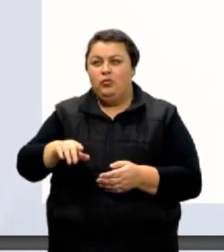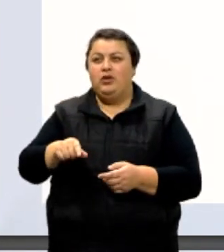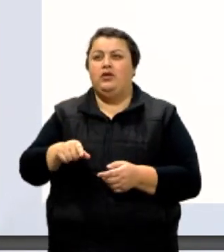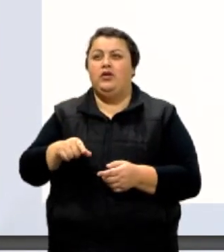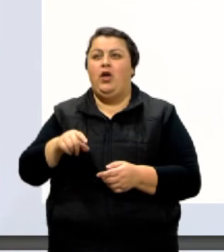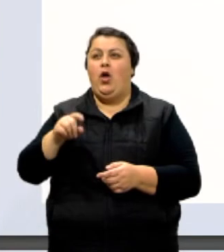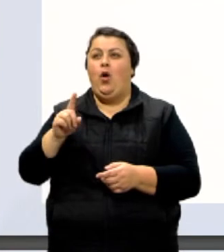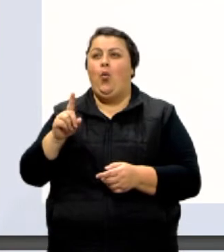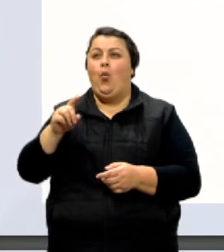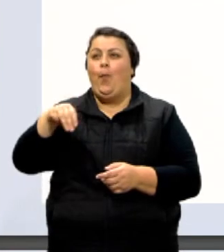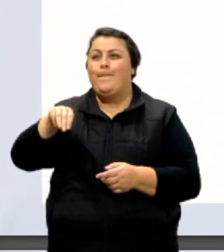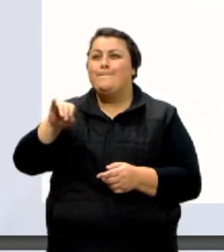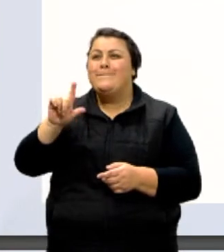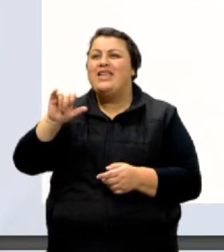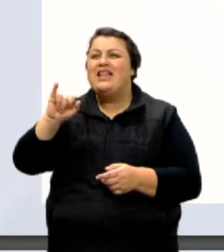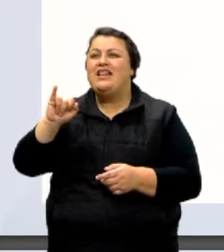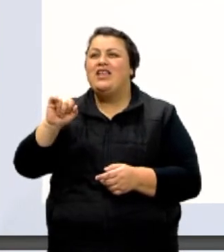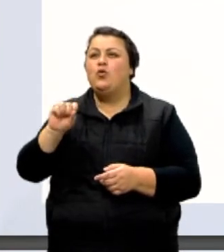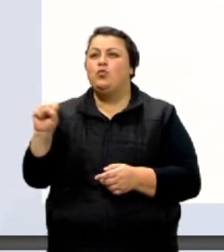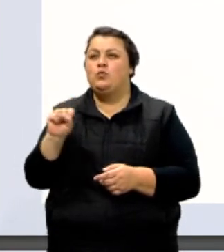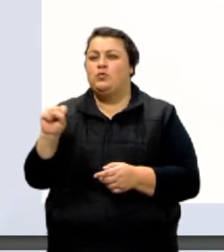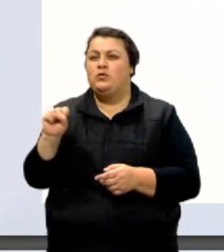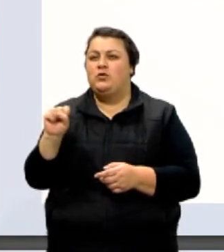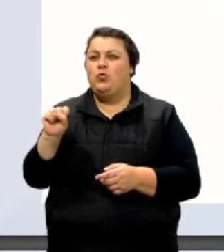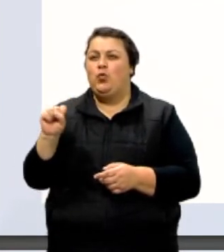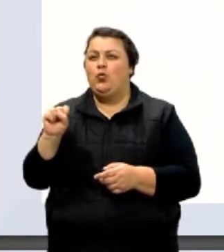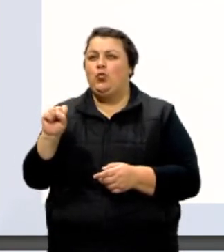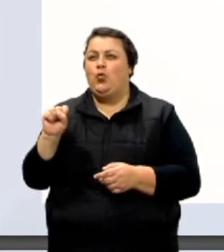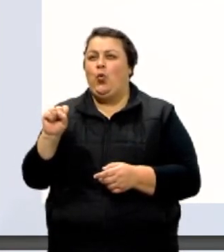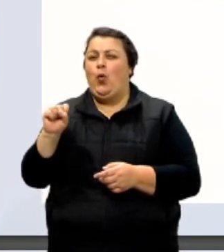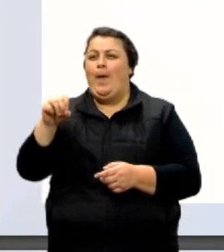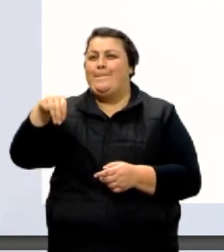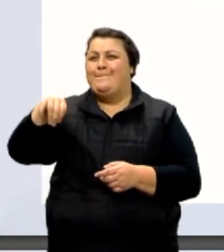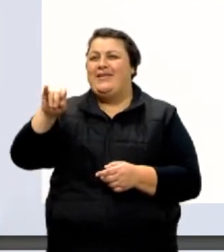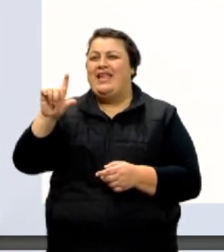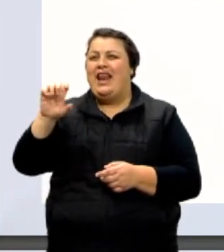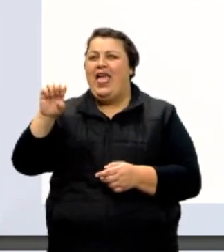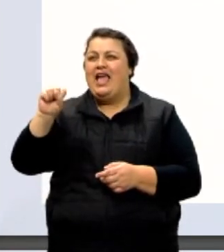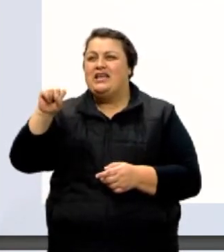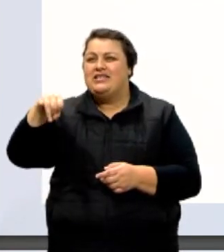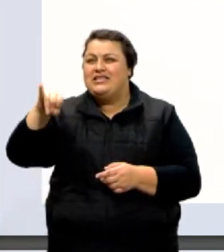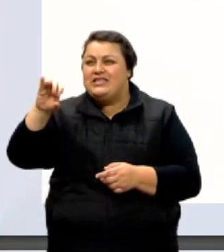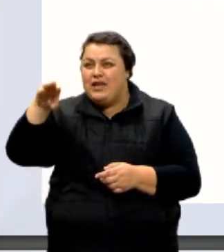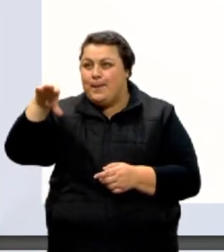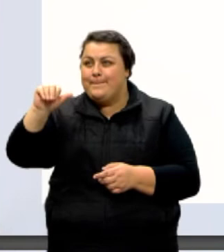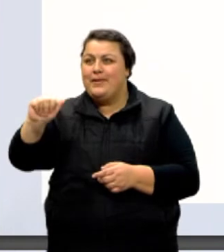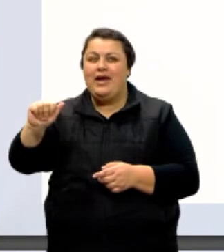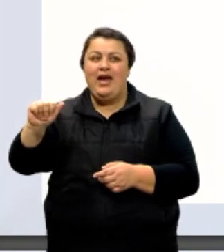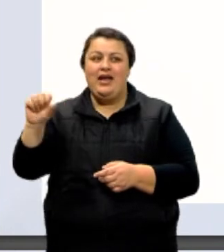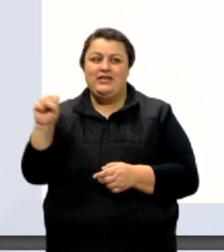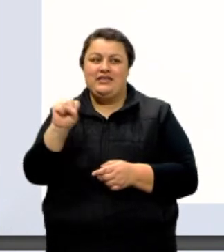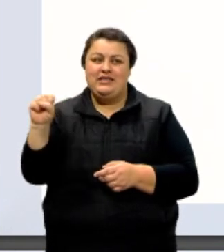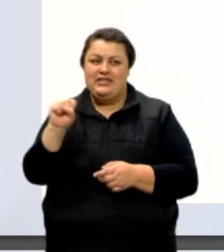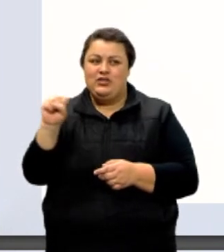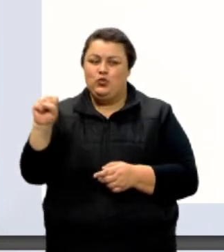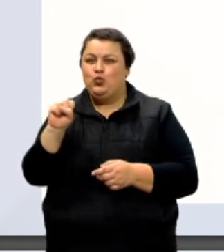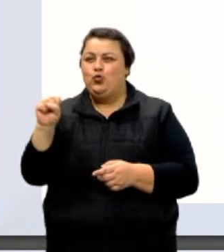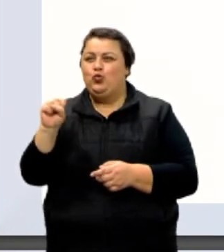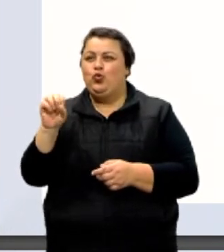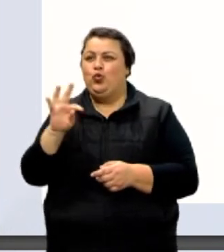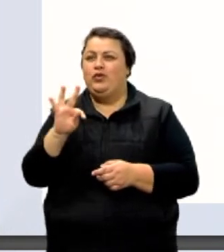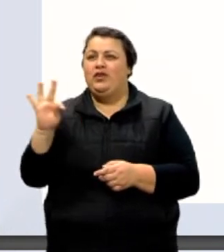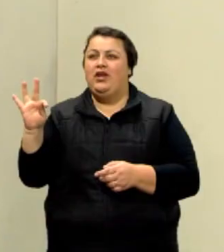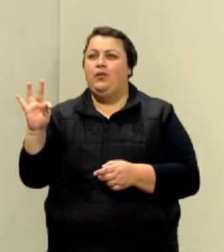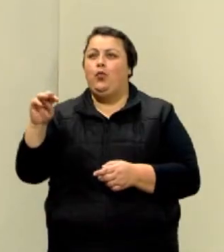Um milissegundo é a milésima parte do segundo. Um milivate é a milésima parte do watt. Um miligrama é a milésima parte do